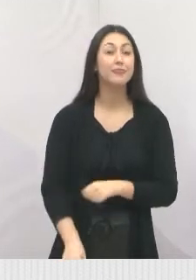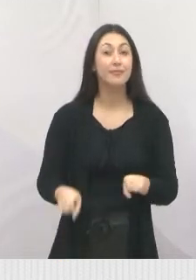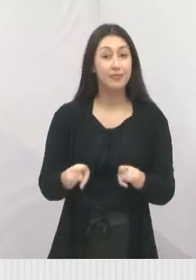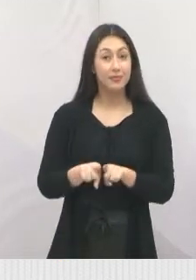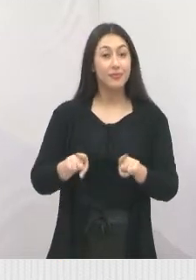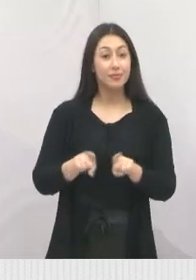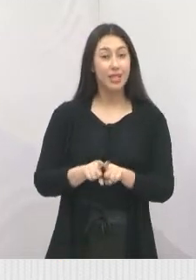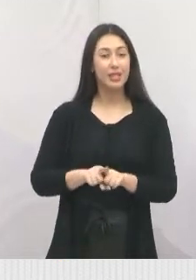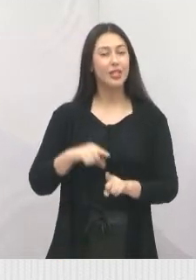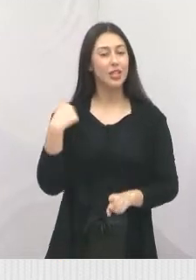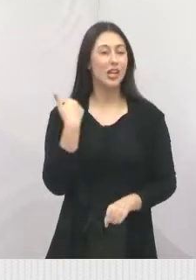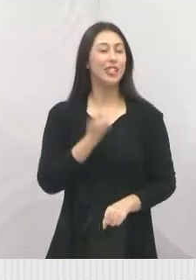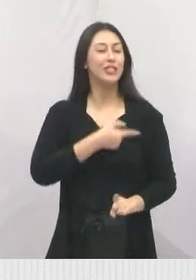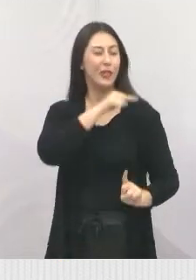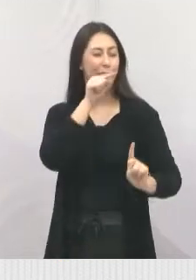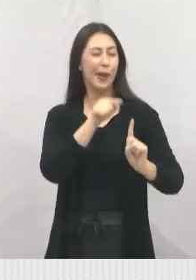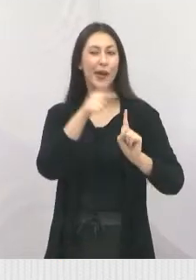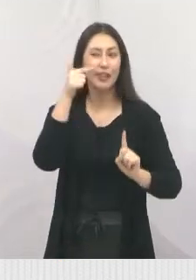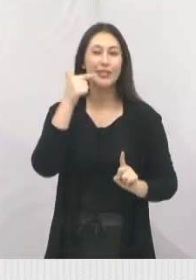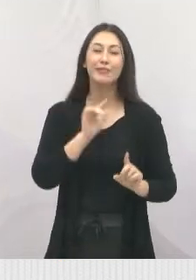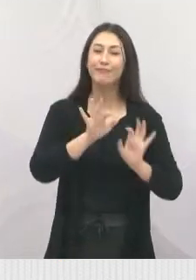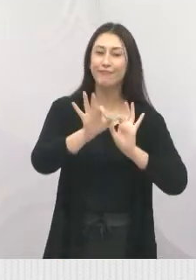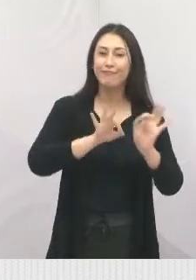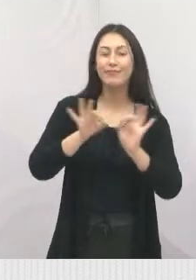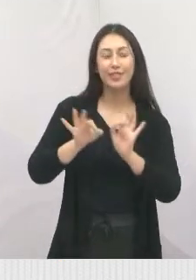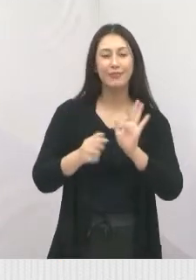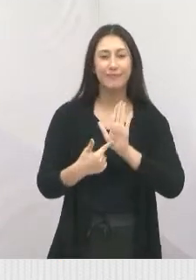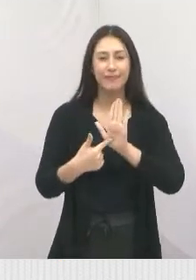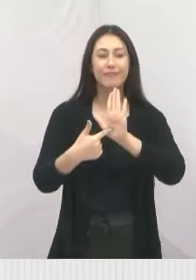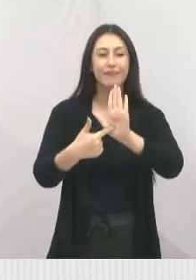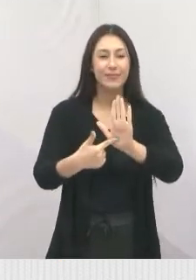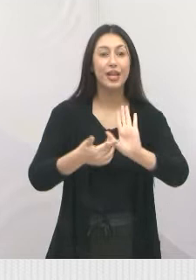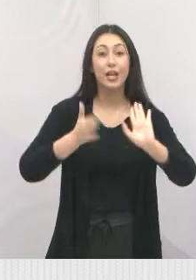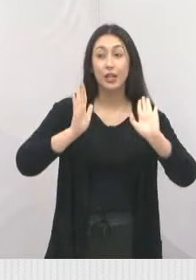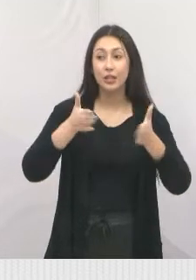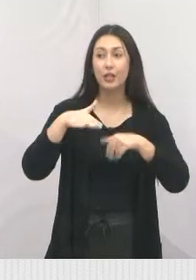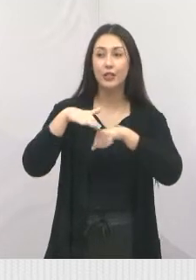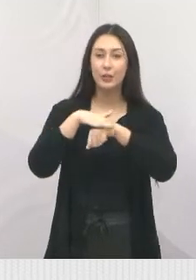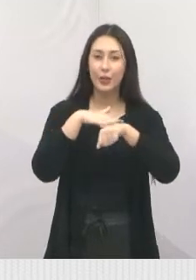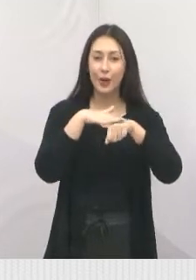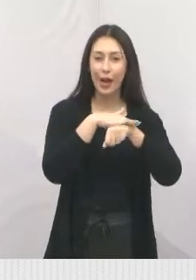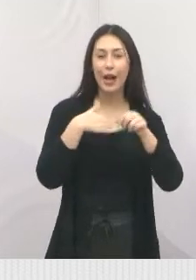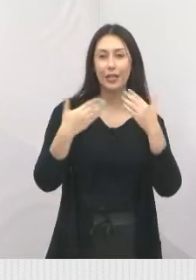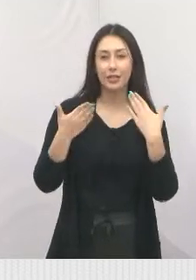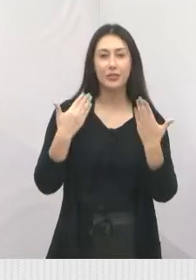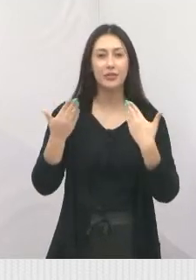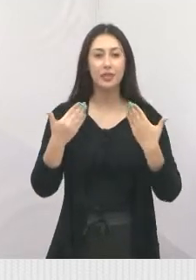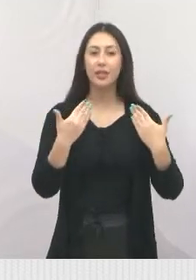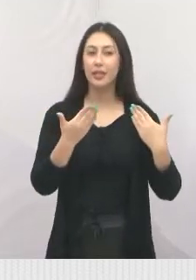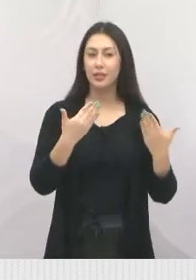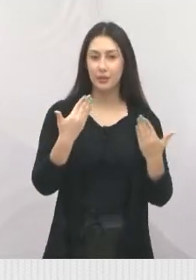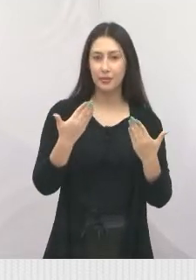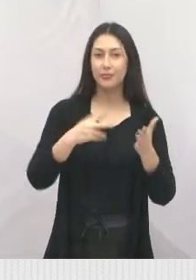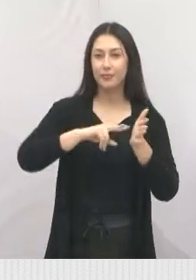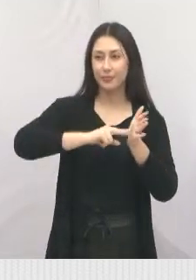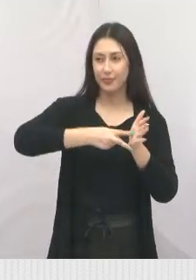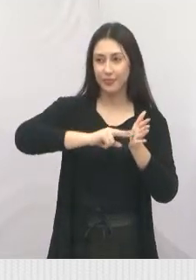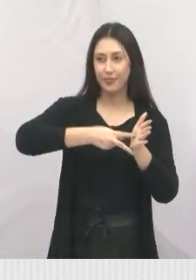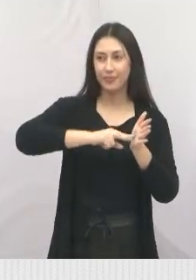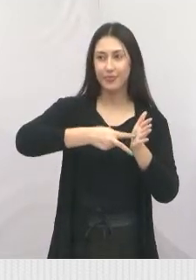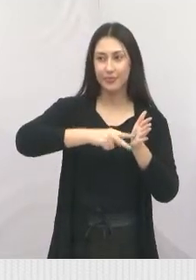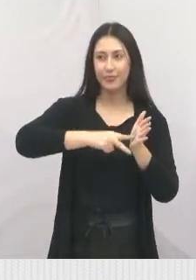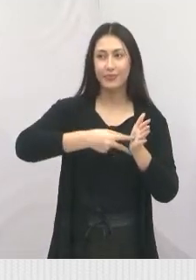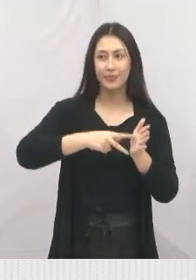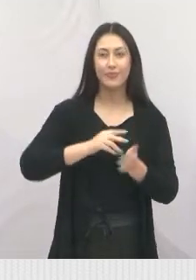ouro para que esse plano definitivamente seja colocado. Já estamos em conversa com o sindicato, iremos dialogar também junto ao